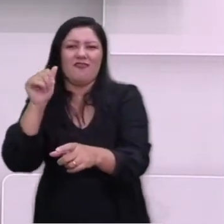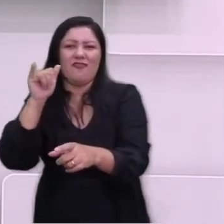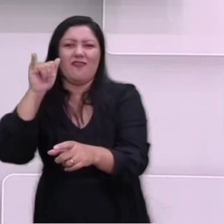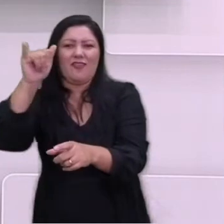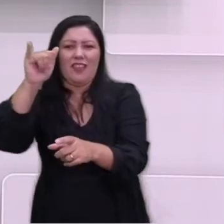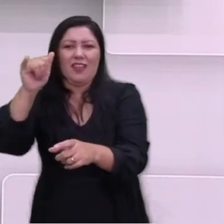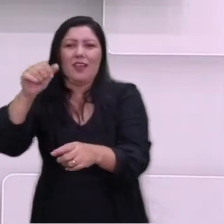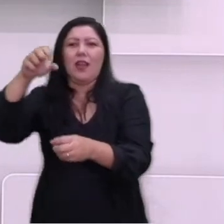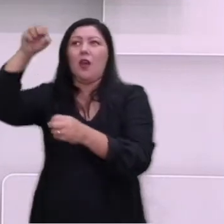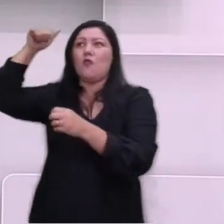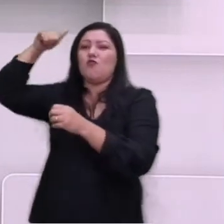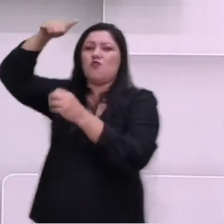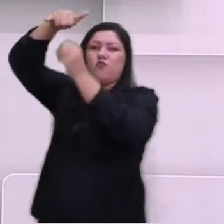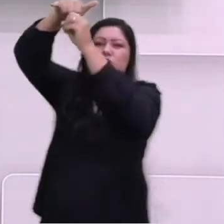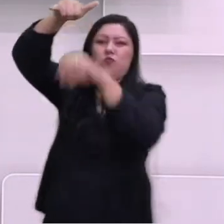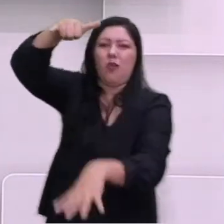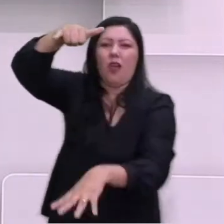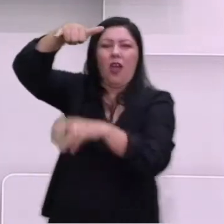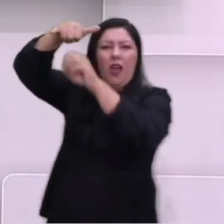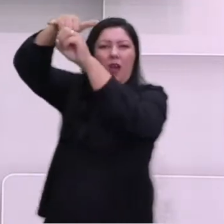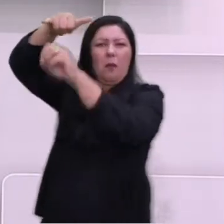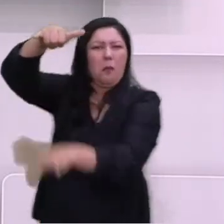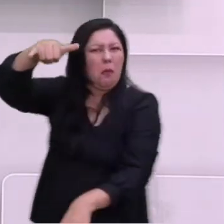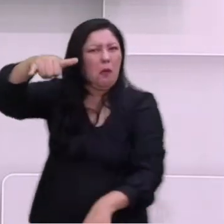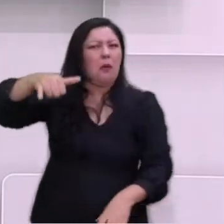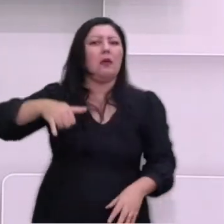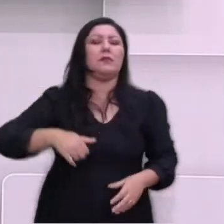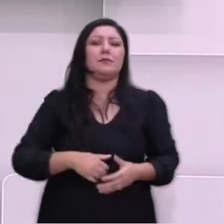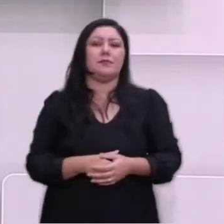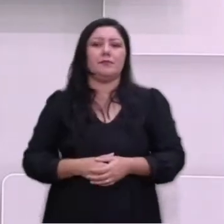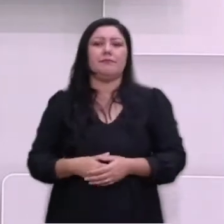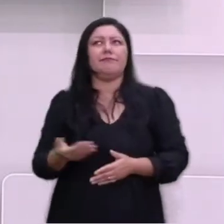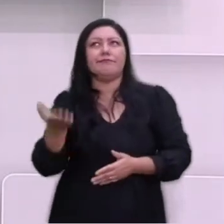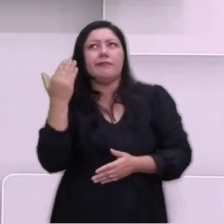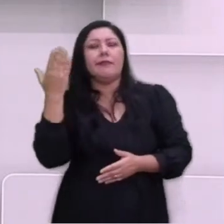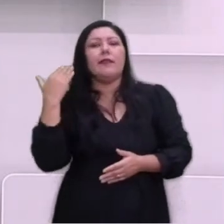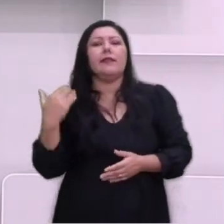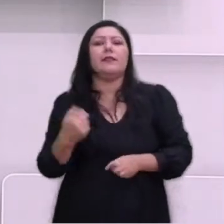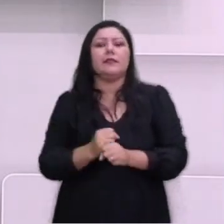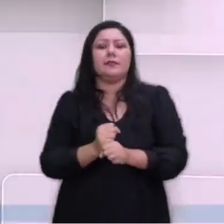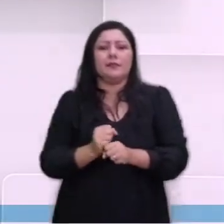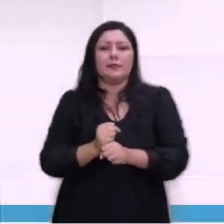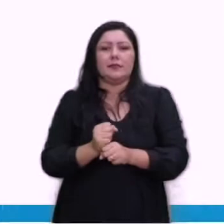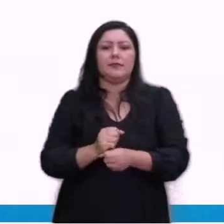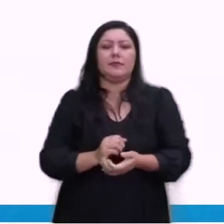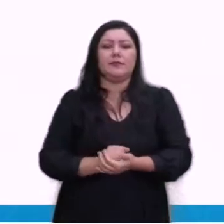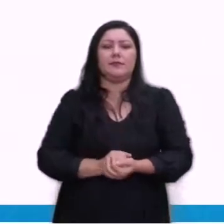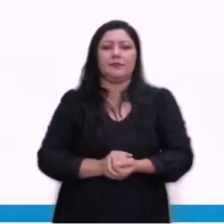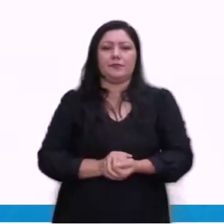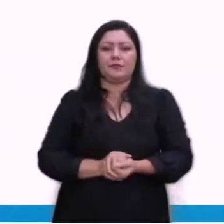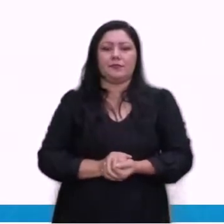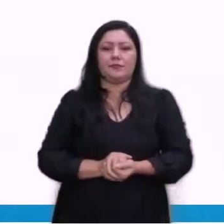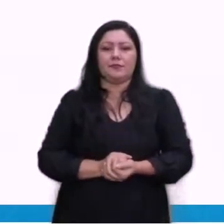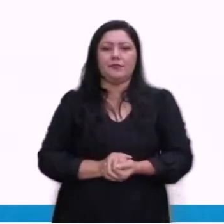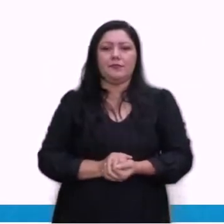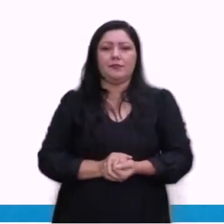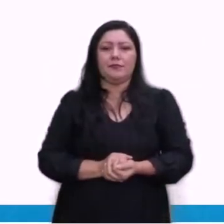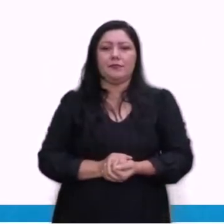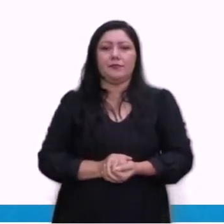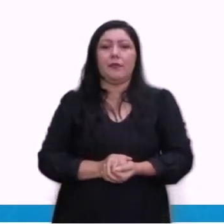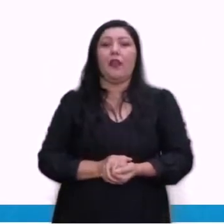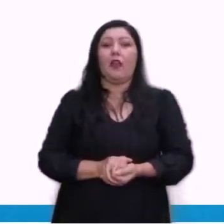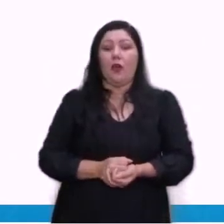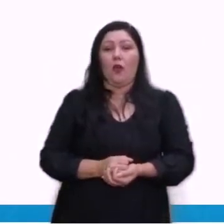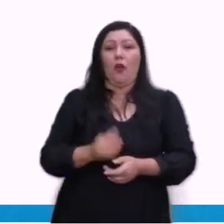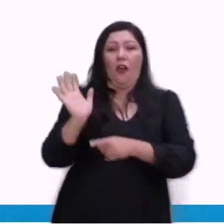presente na mente de vocês, porque recentemente não, há alguns anos, ganhou até Oscar, esse